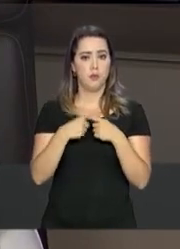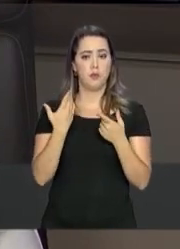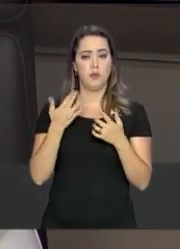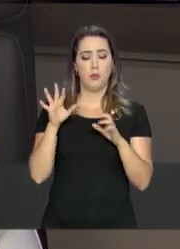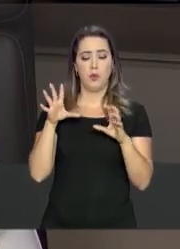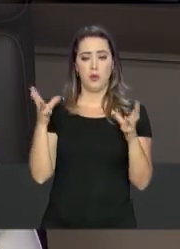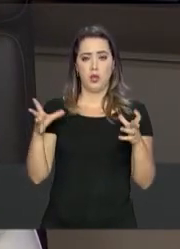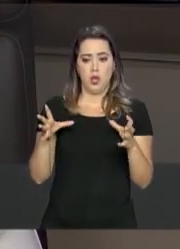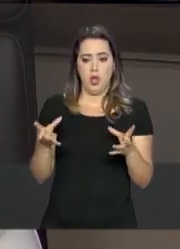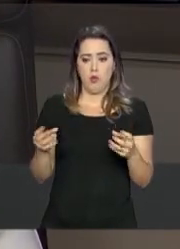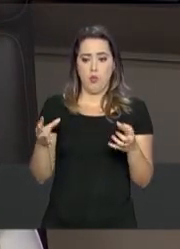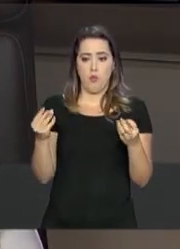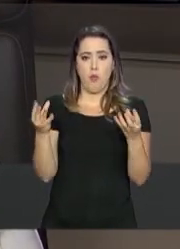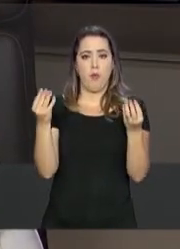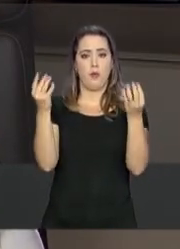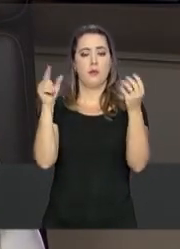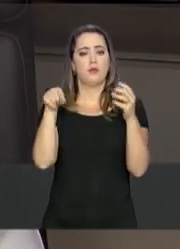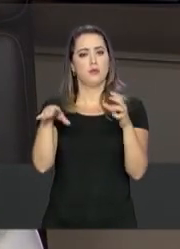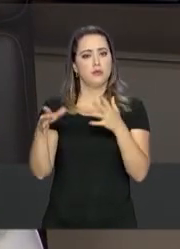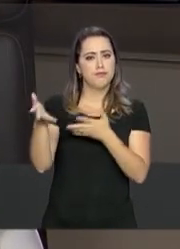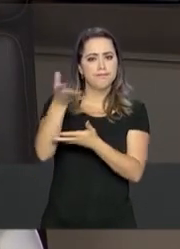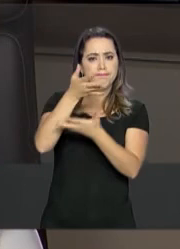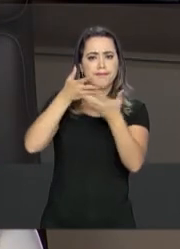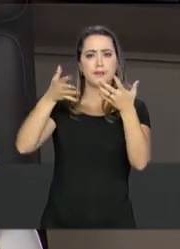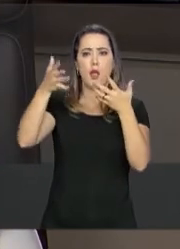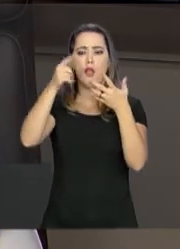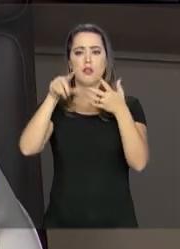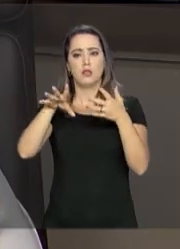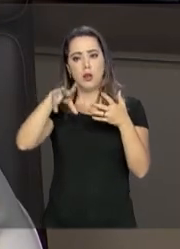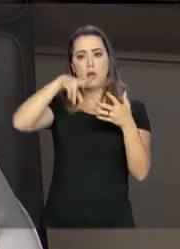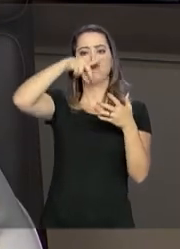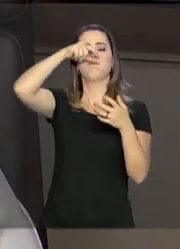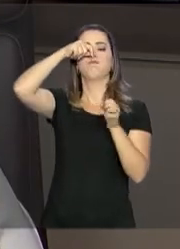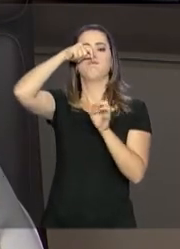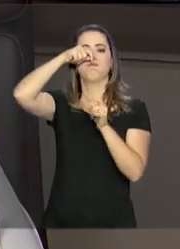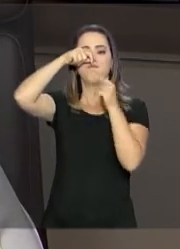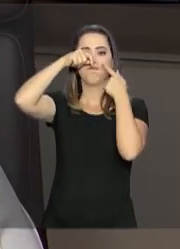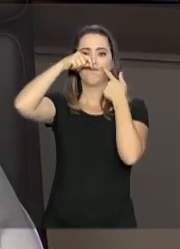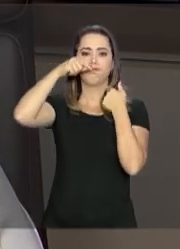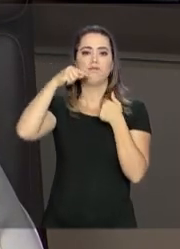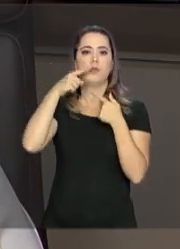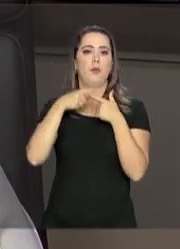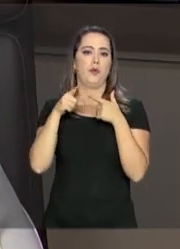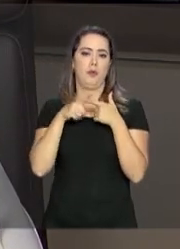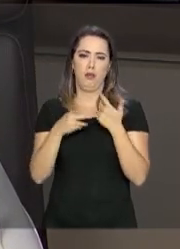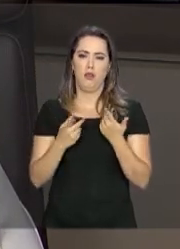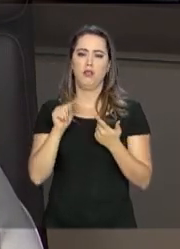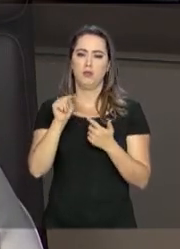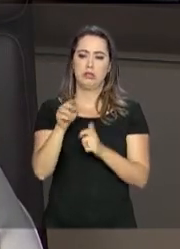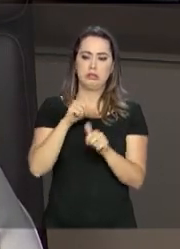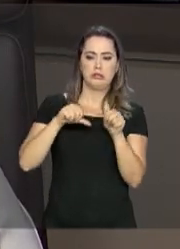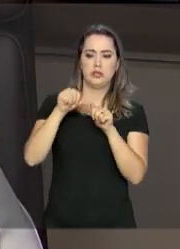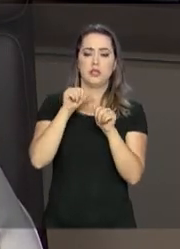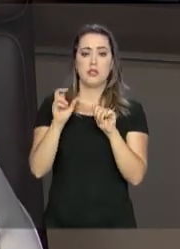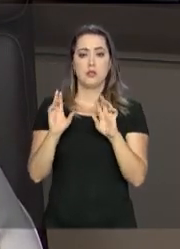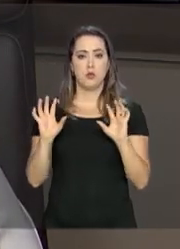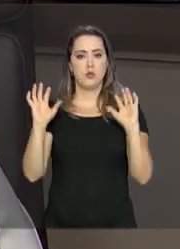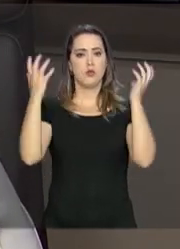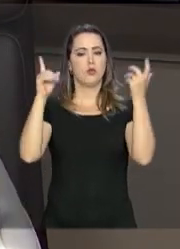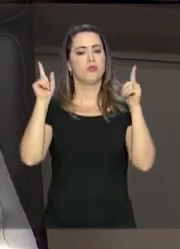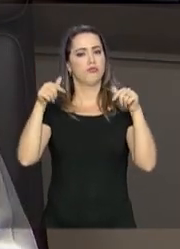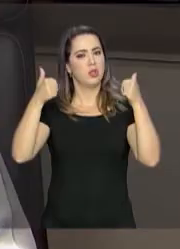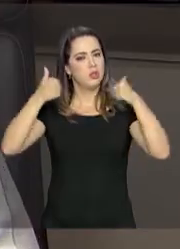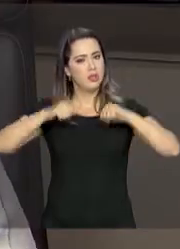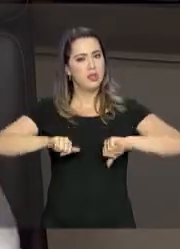suspensão nessa época. A variação climática é importante e isso piora a